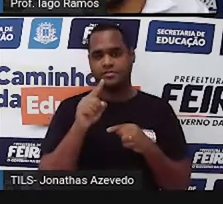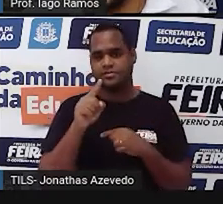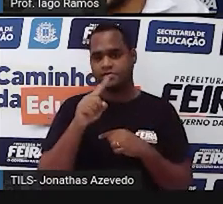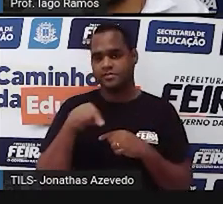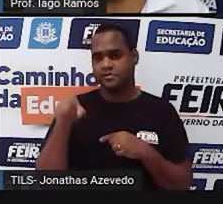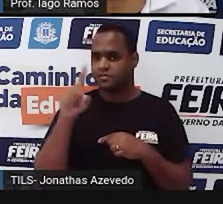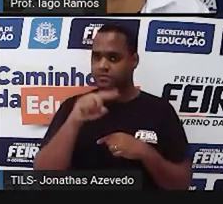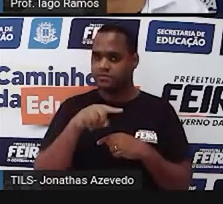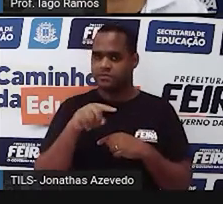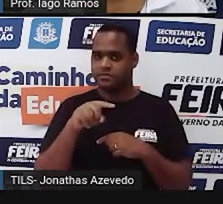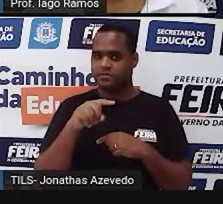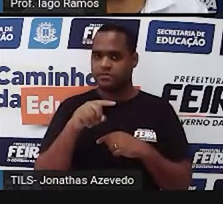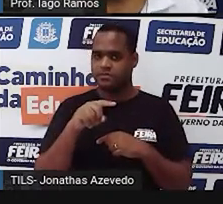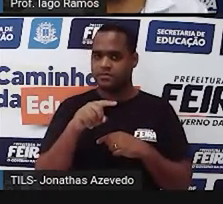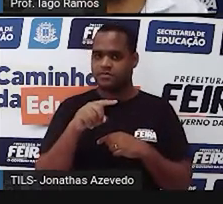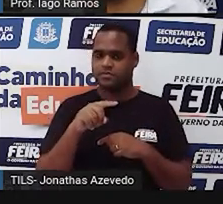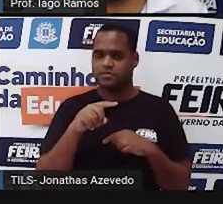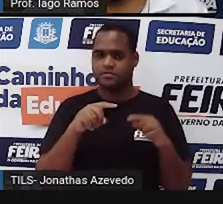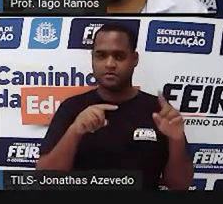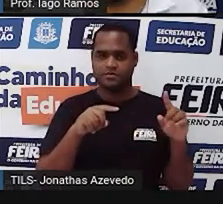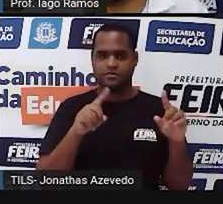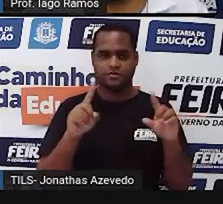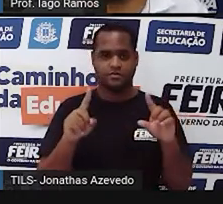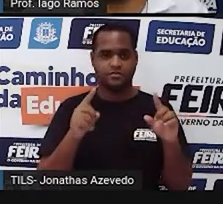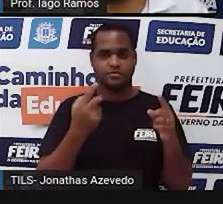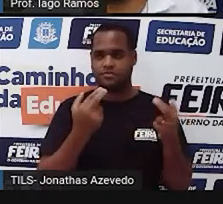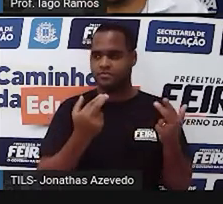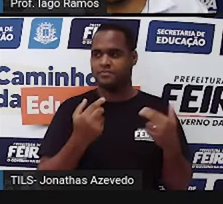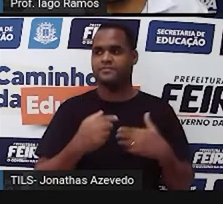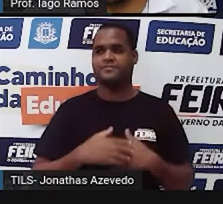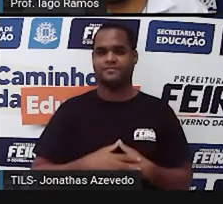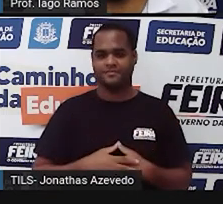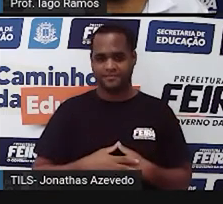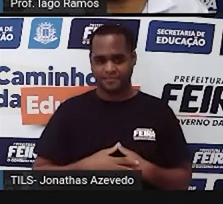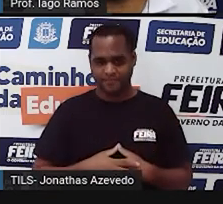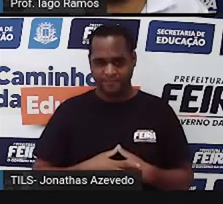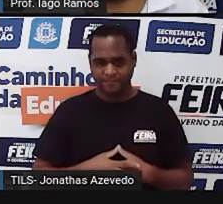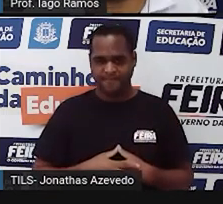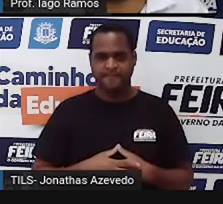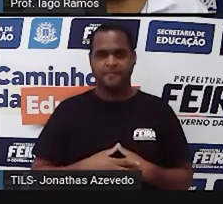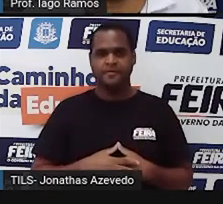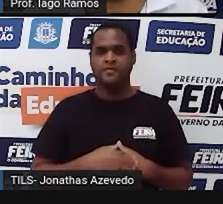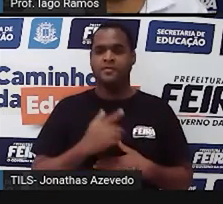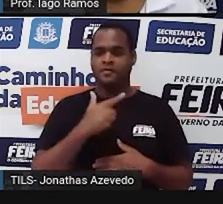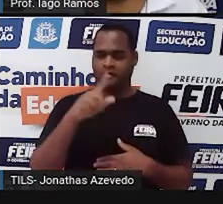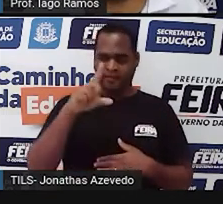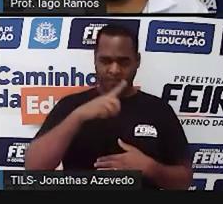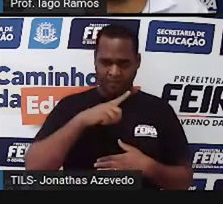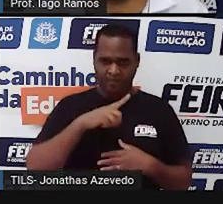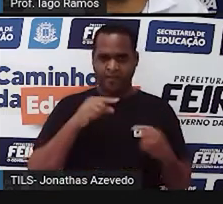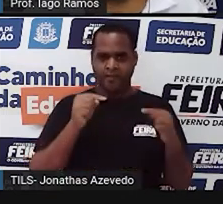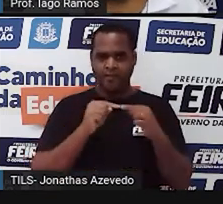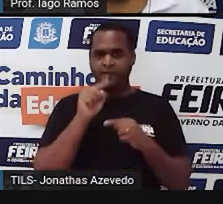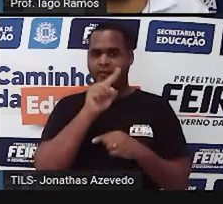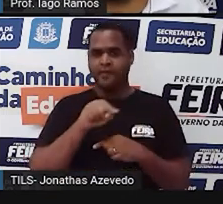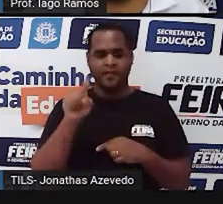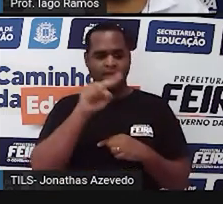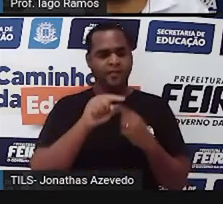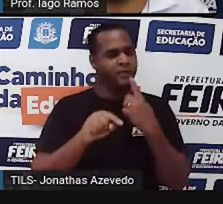o mesmo peso, que essa caixinha aqui. Tá? A outra caixinha que foi circulada.